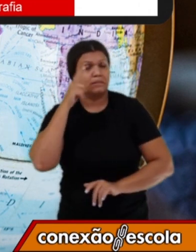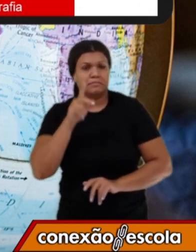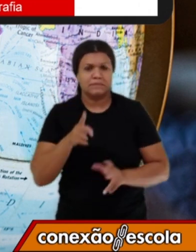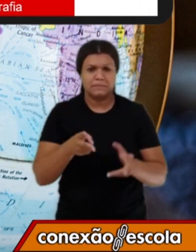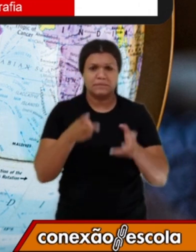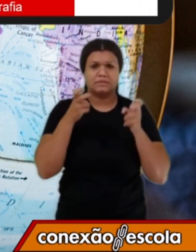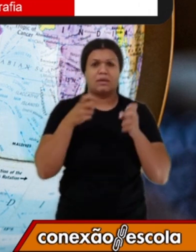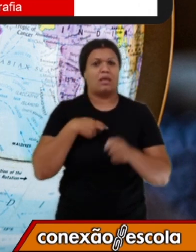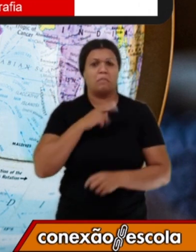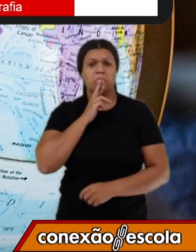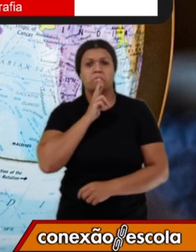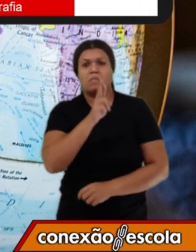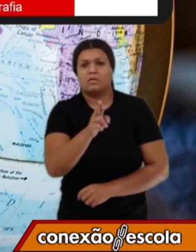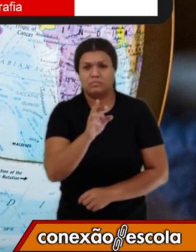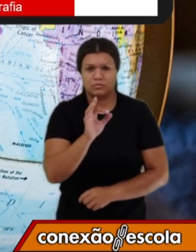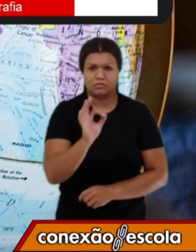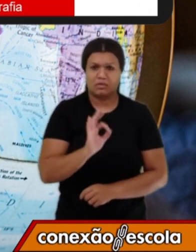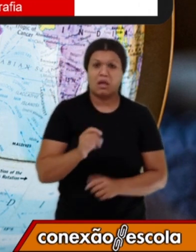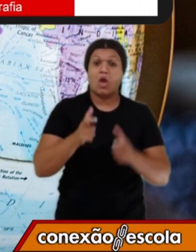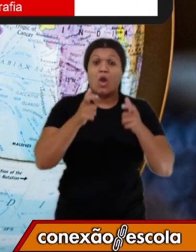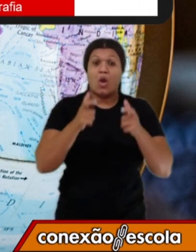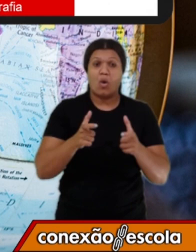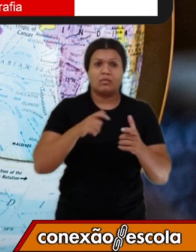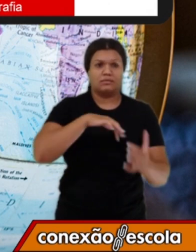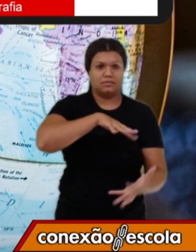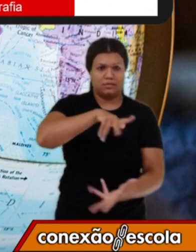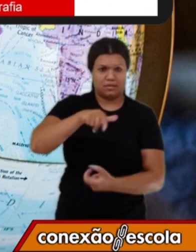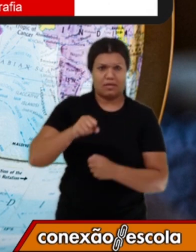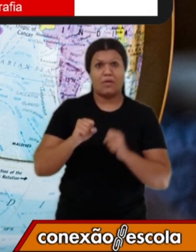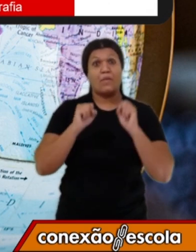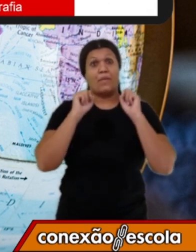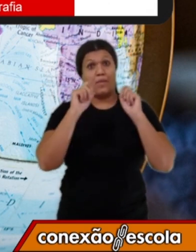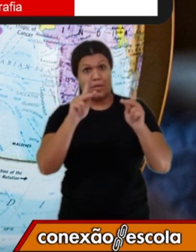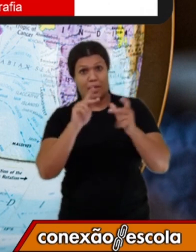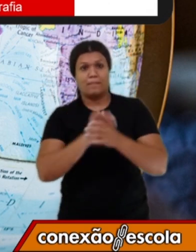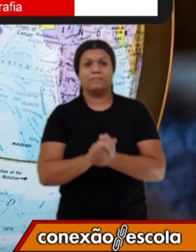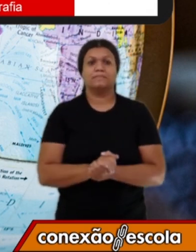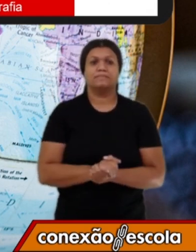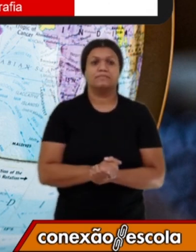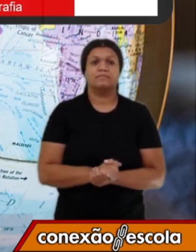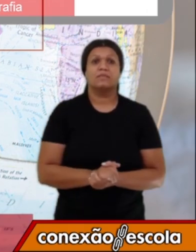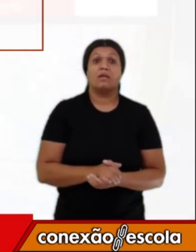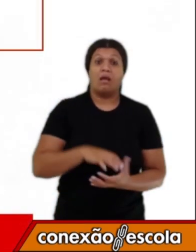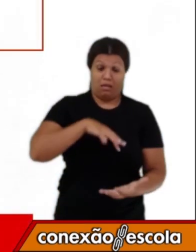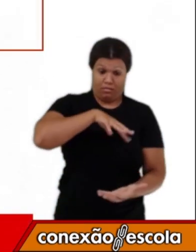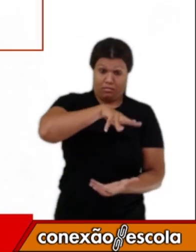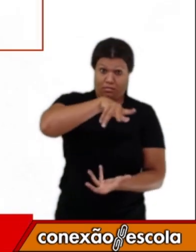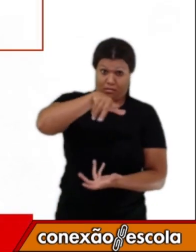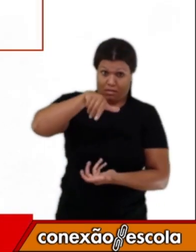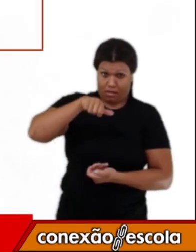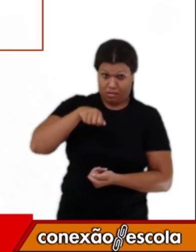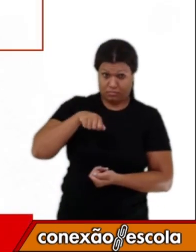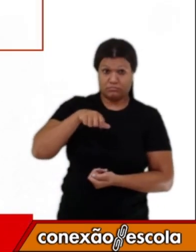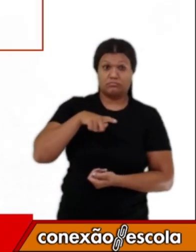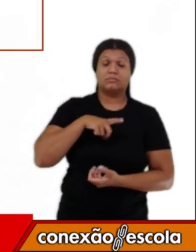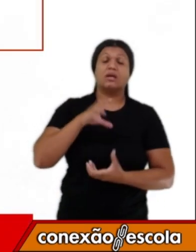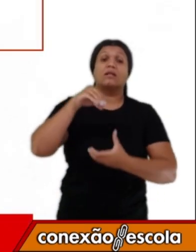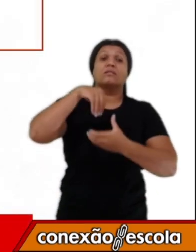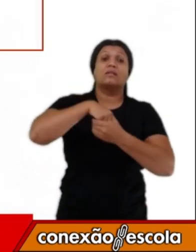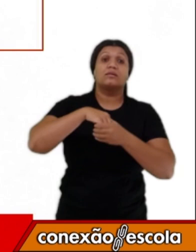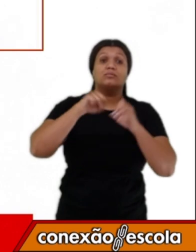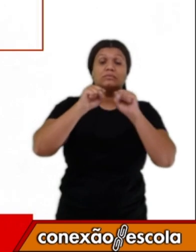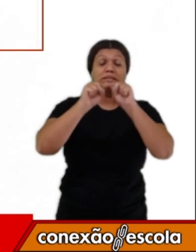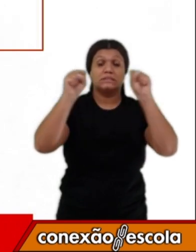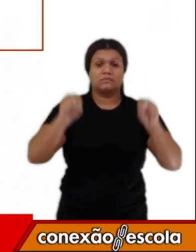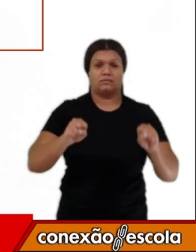não respondi aonde está a Terra, certo? Olha só, a Terra, ela está no Sistema